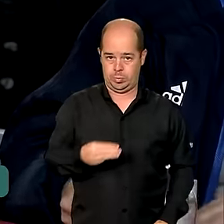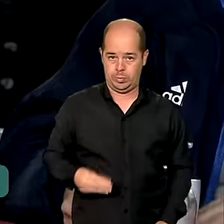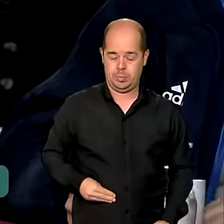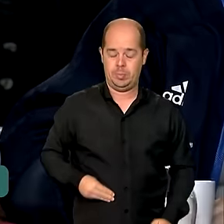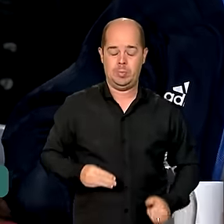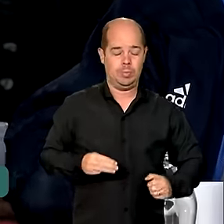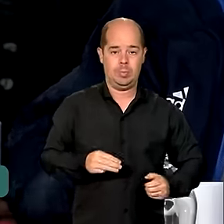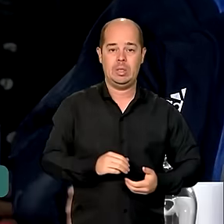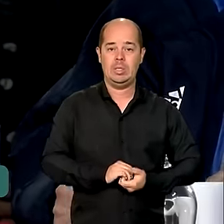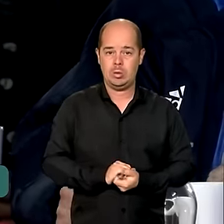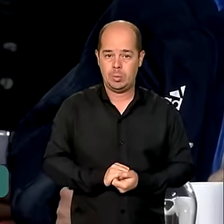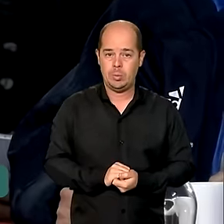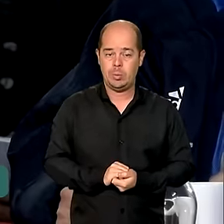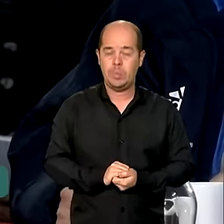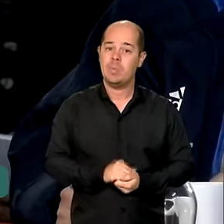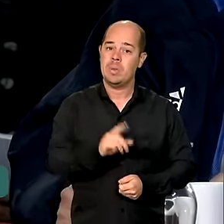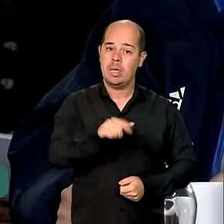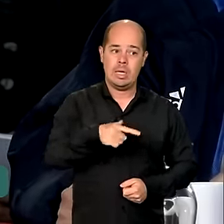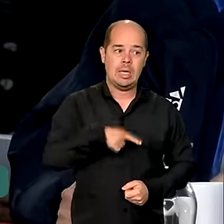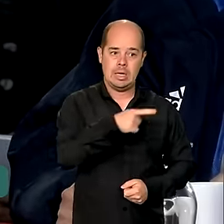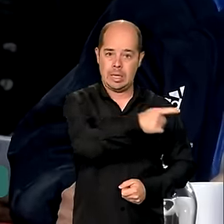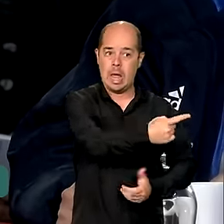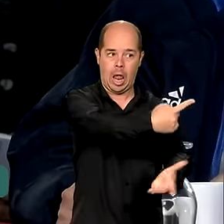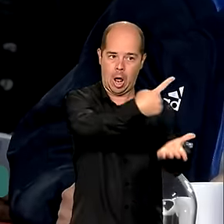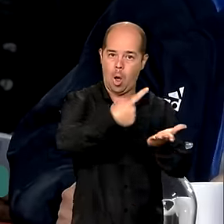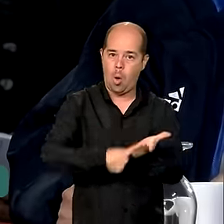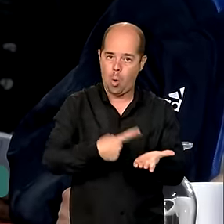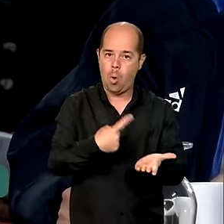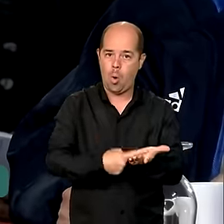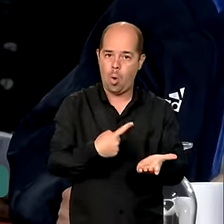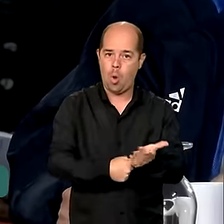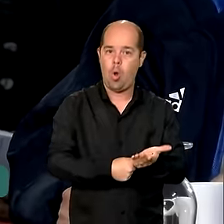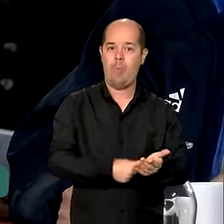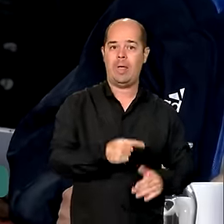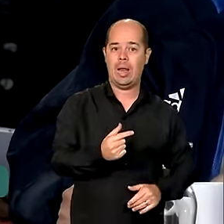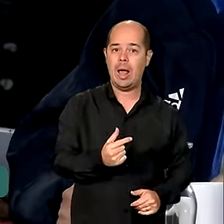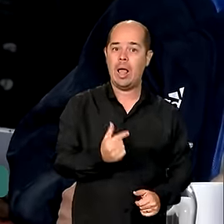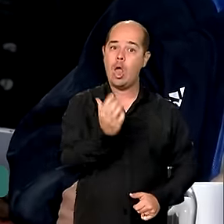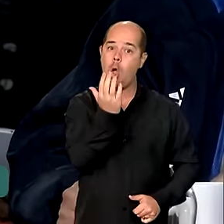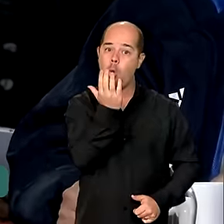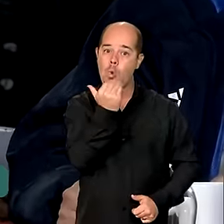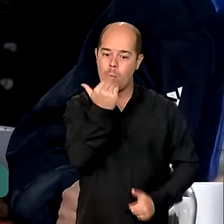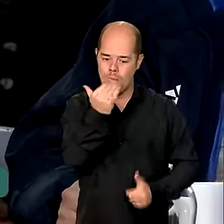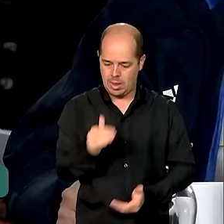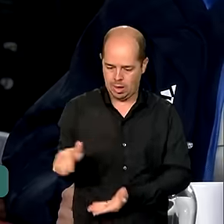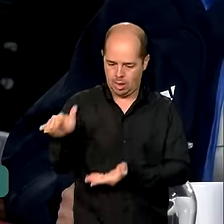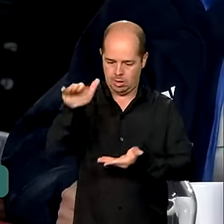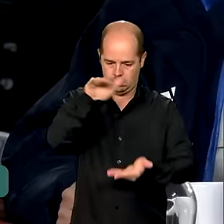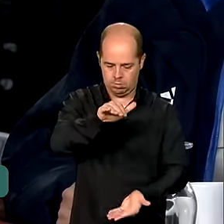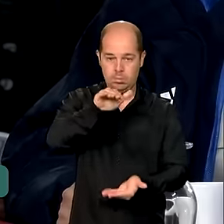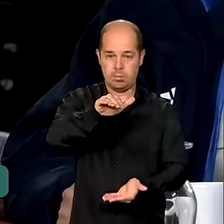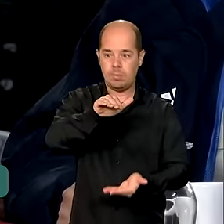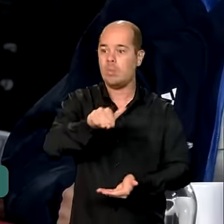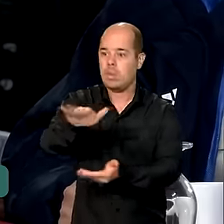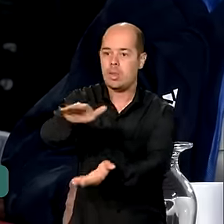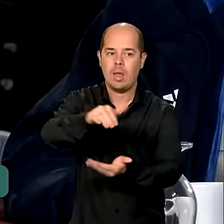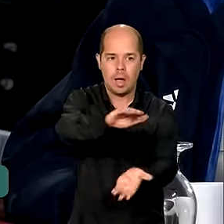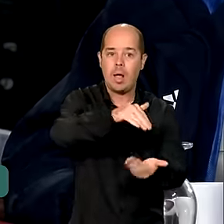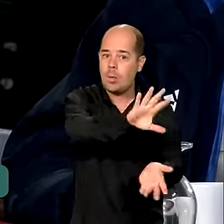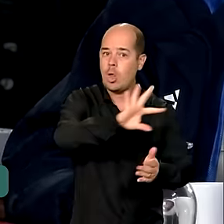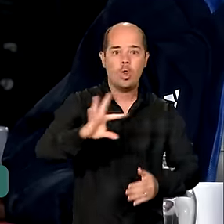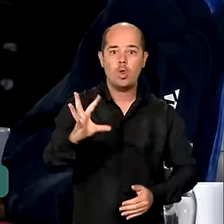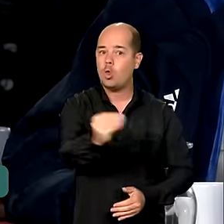garantia de entrega de cestas básicas para todas essas famílias, 9 mil cestas